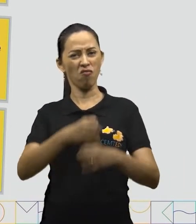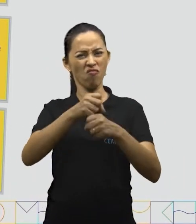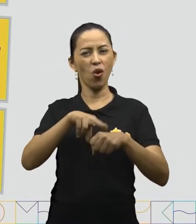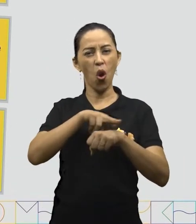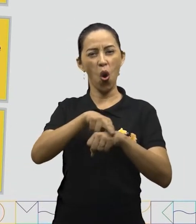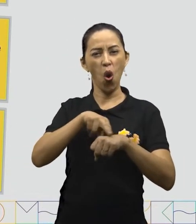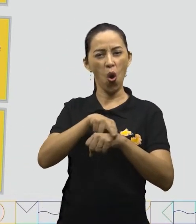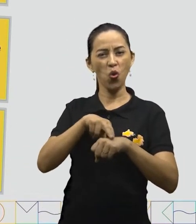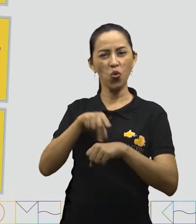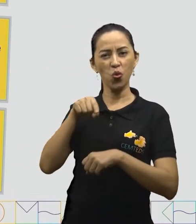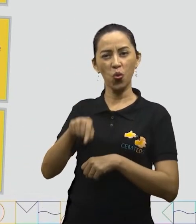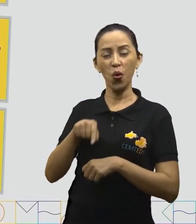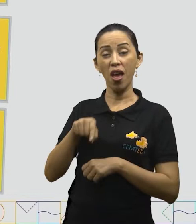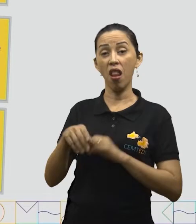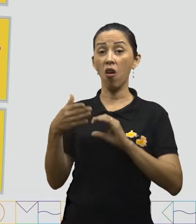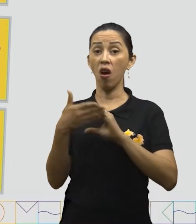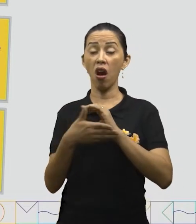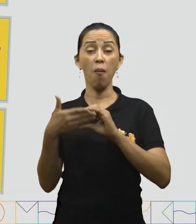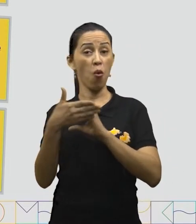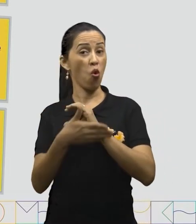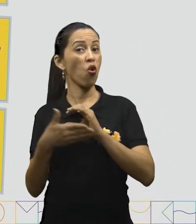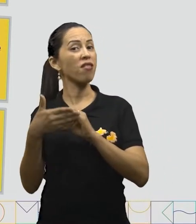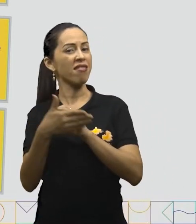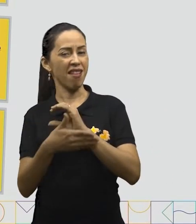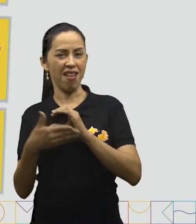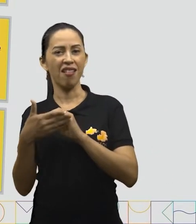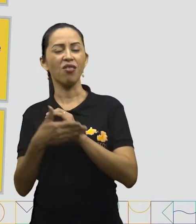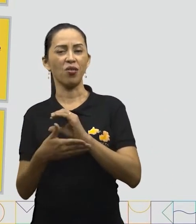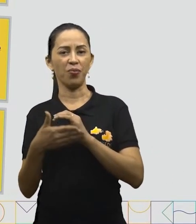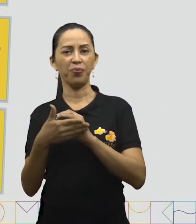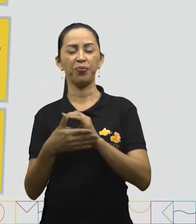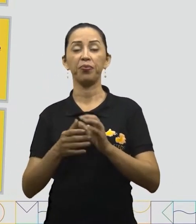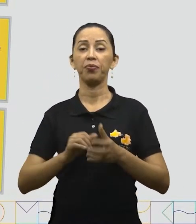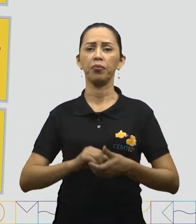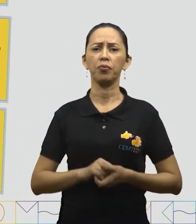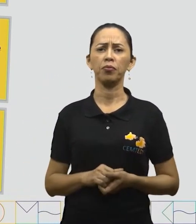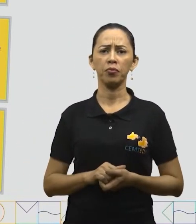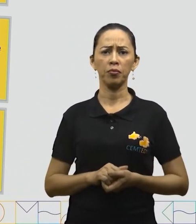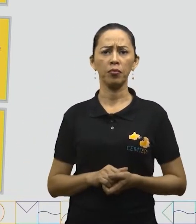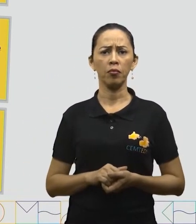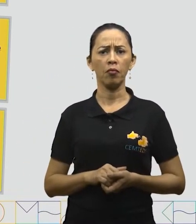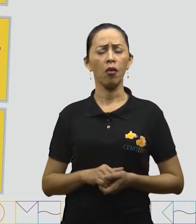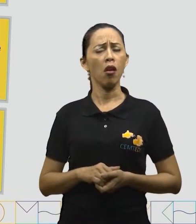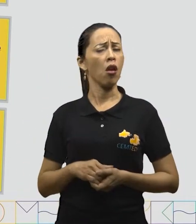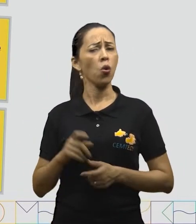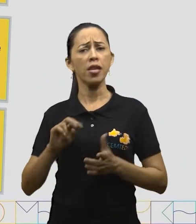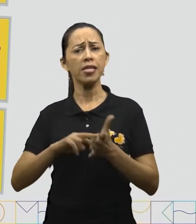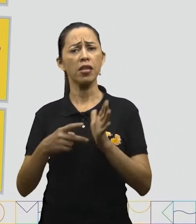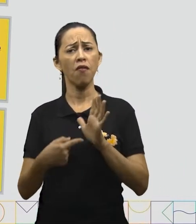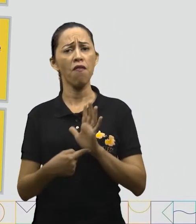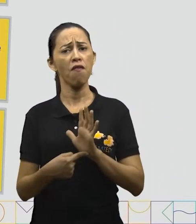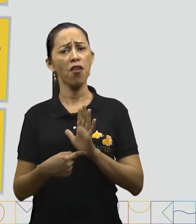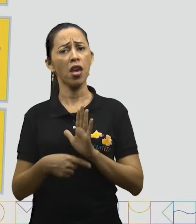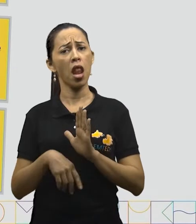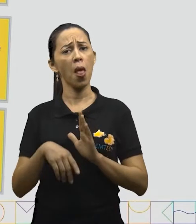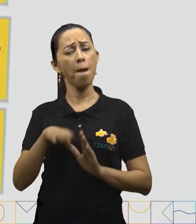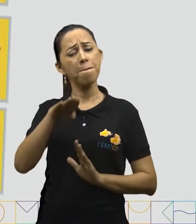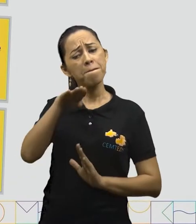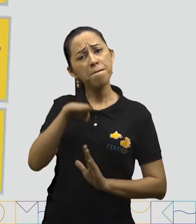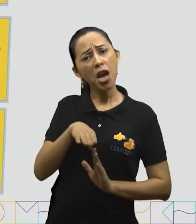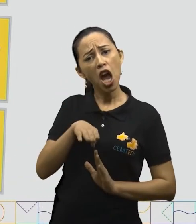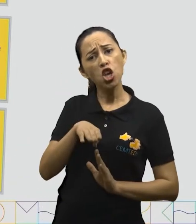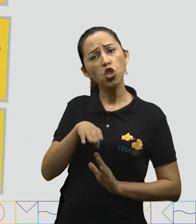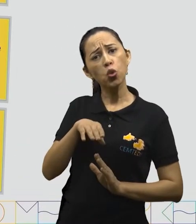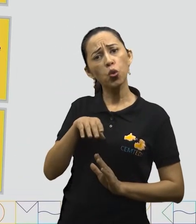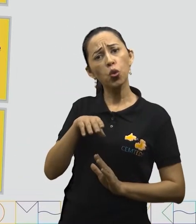glicêmico. O que significa esse baixo índice glicêmico, doutora? Baixo índice glicêmico quer dizer que quando a gente